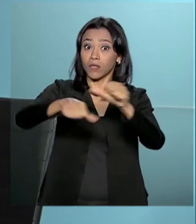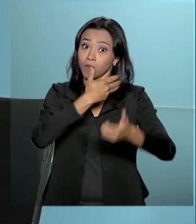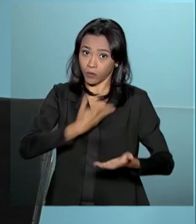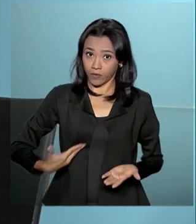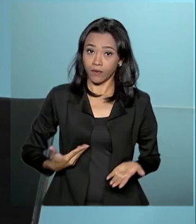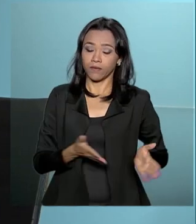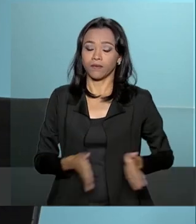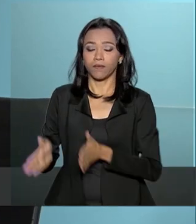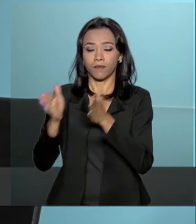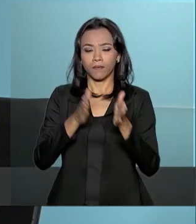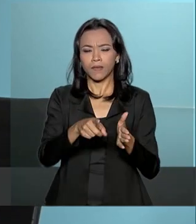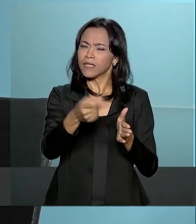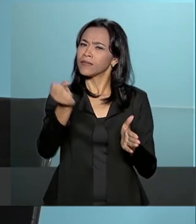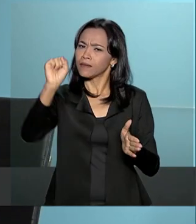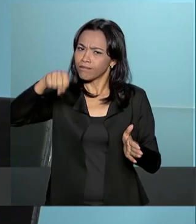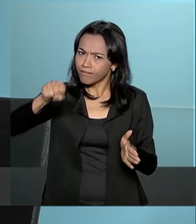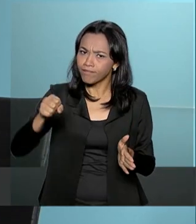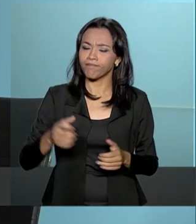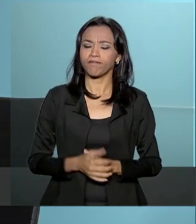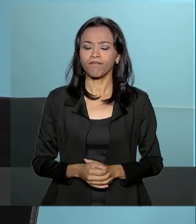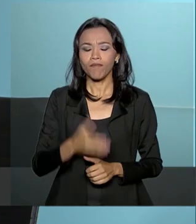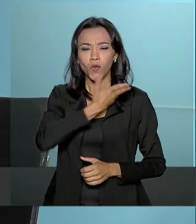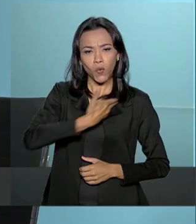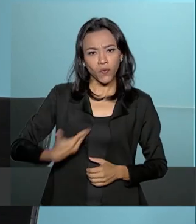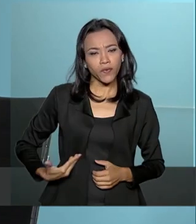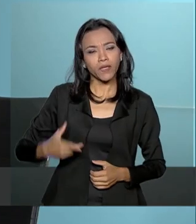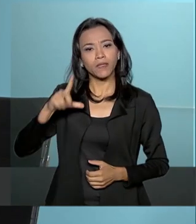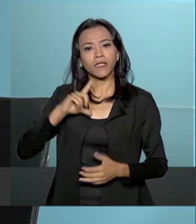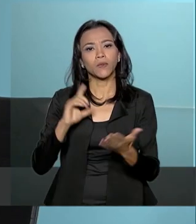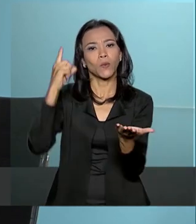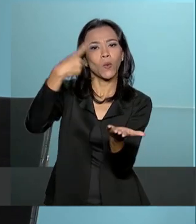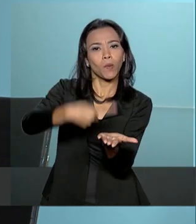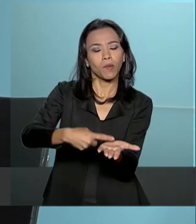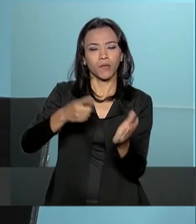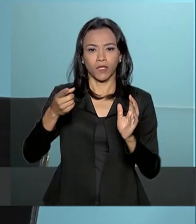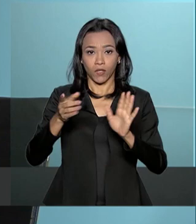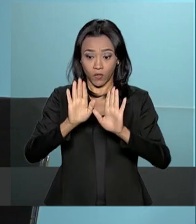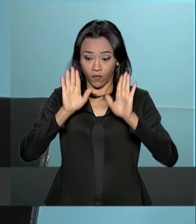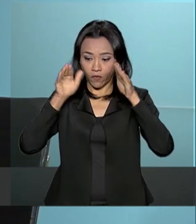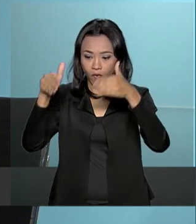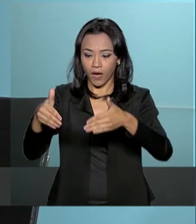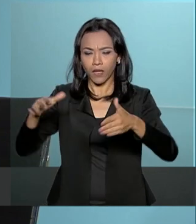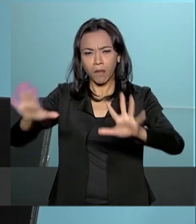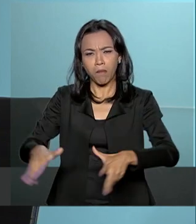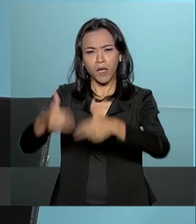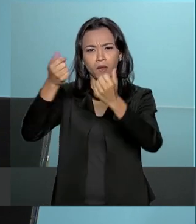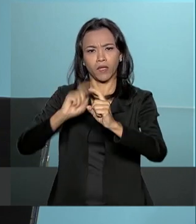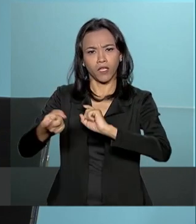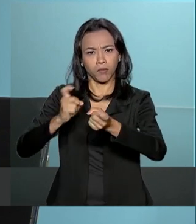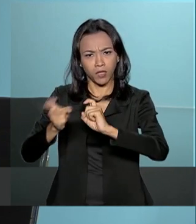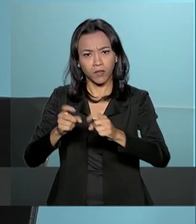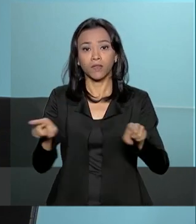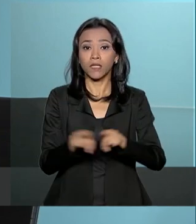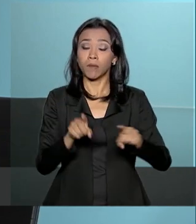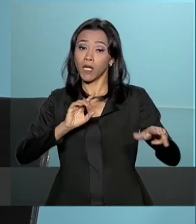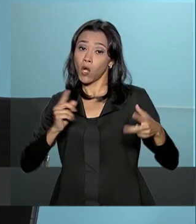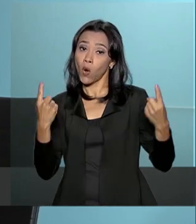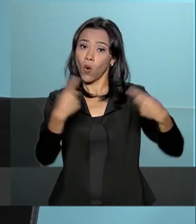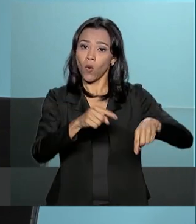o governo vem com uma pauta muito voltada para a área tanto de melhoria da gestão pública como de combate à corrupção.